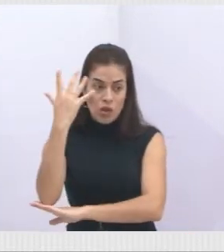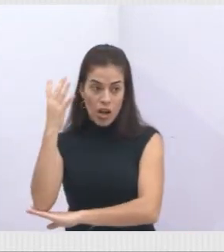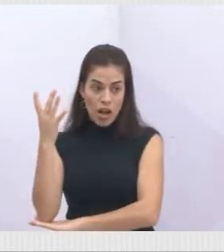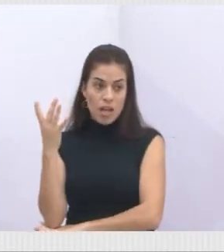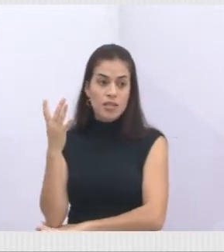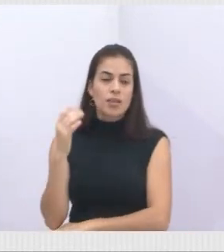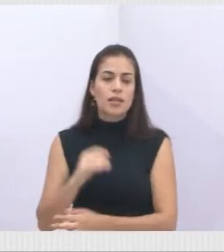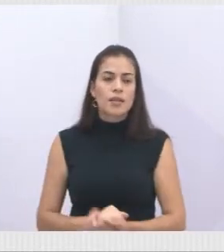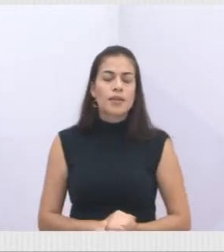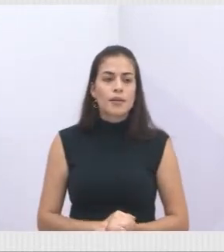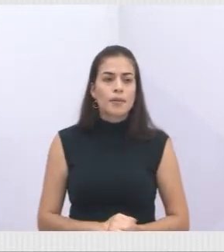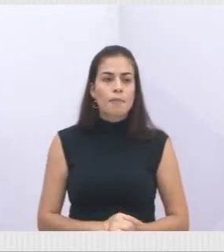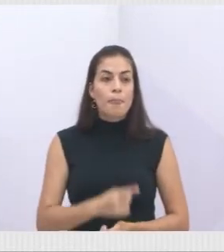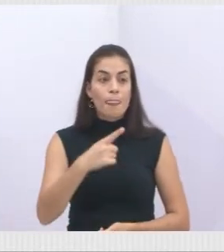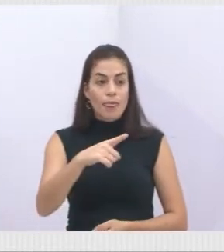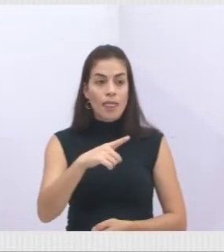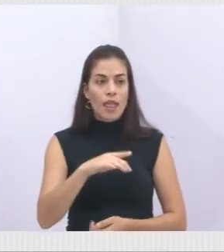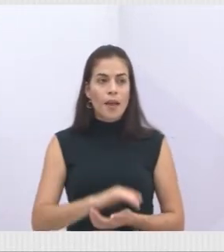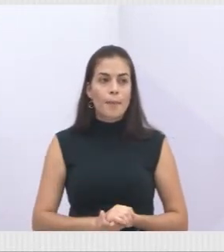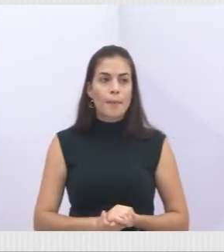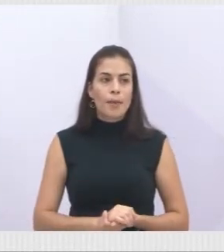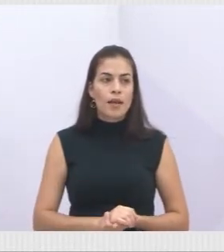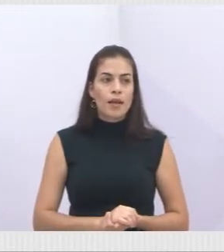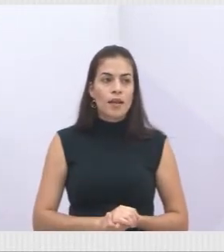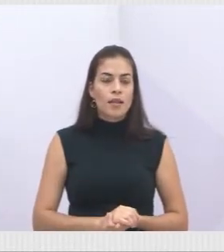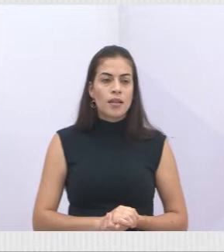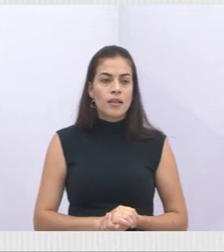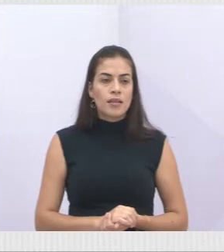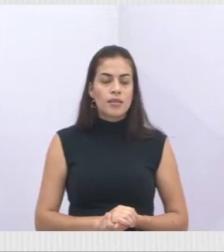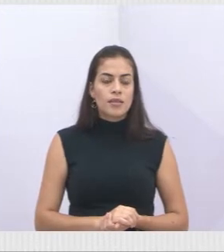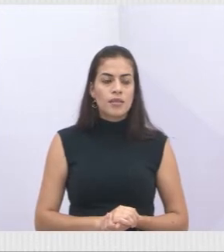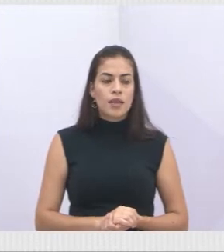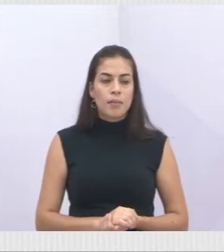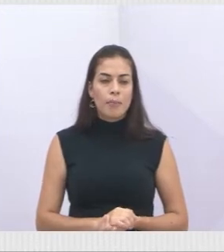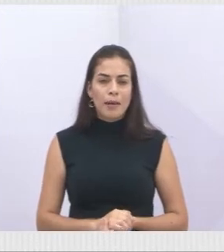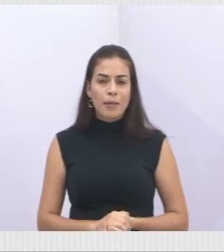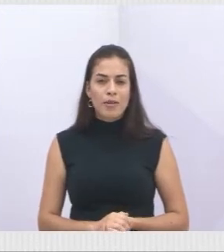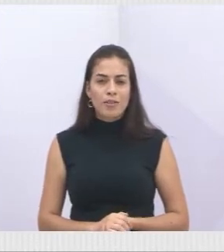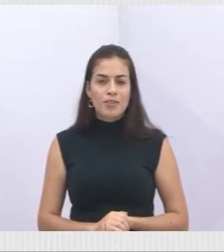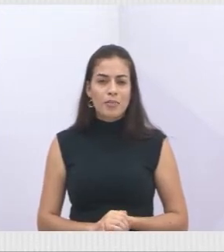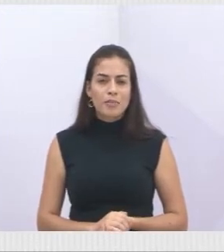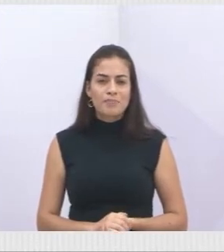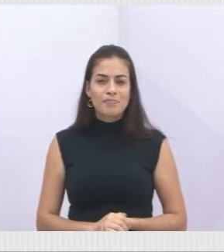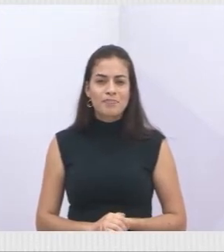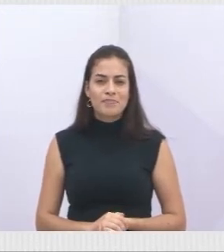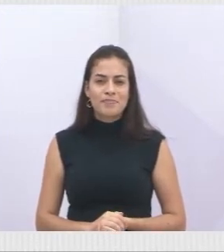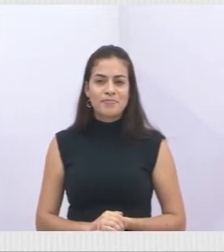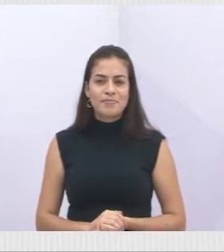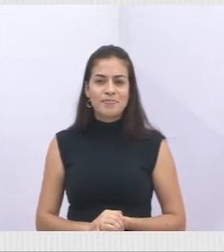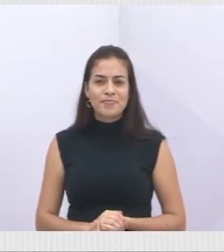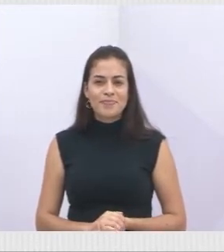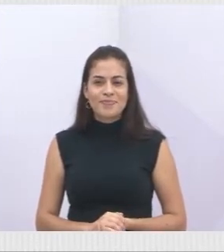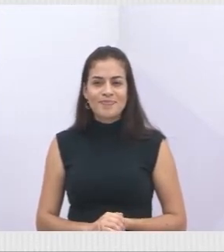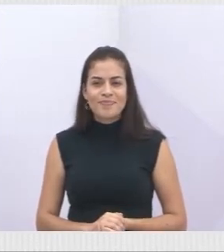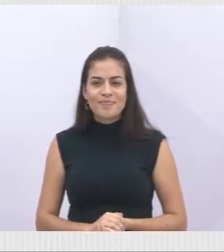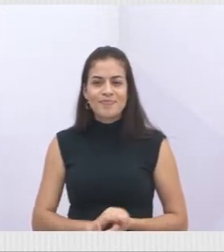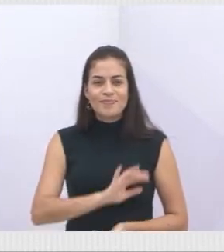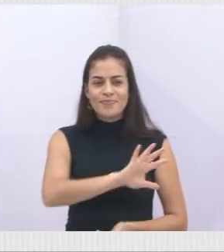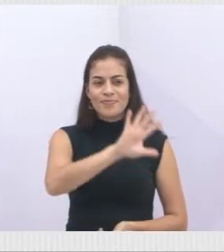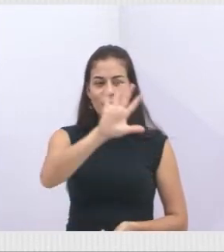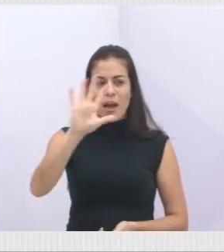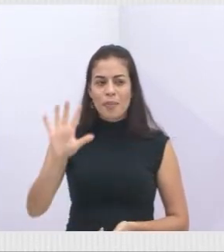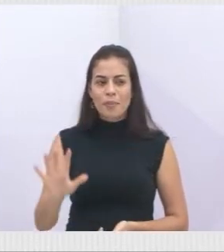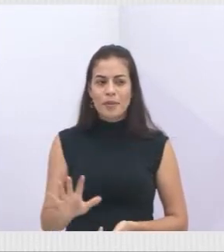Esse mapa é estadual, tá? É o levantamento da Fundação Florestal, que diz que Jacareí tem a prioridade muito alta.